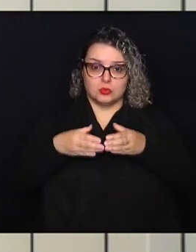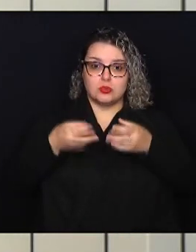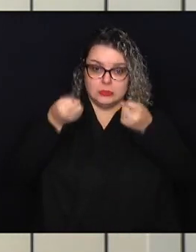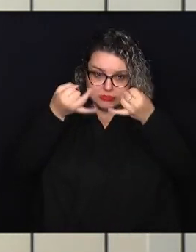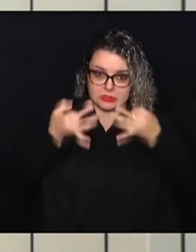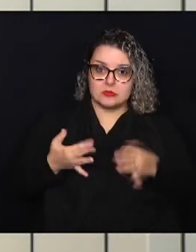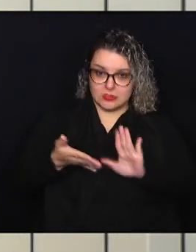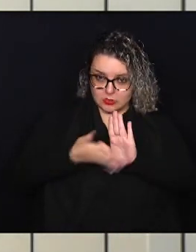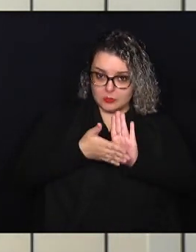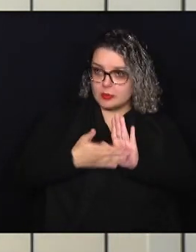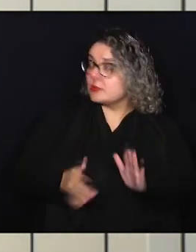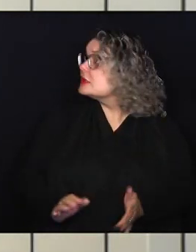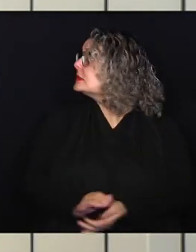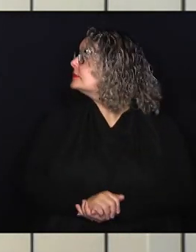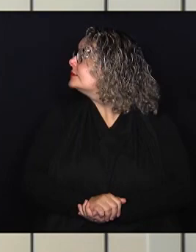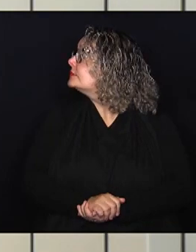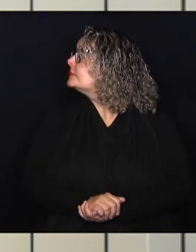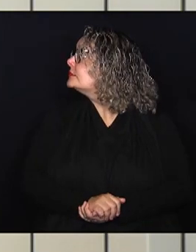explicou a proposta.